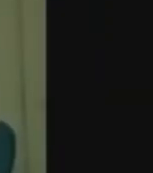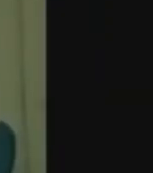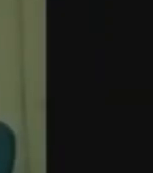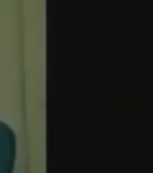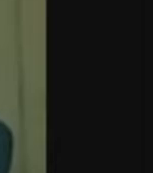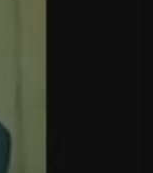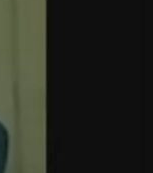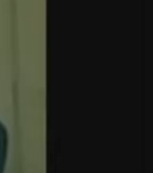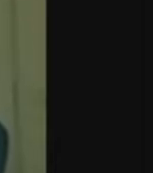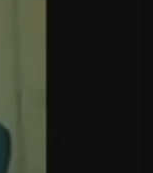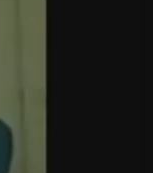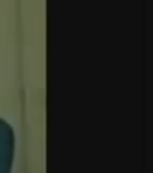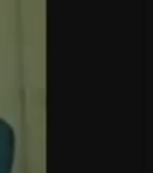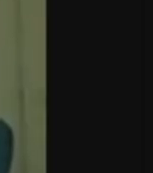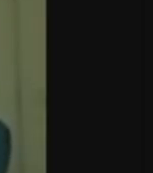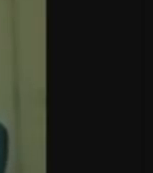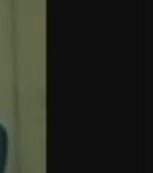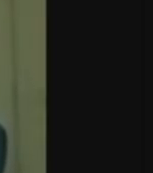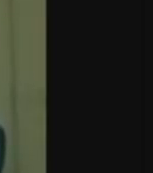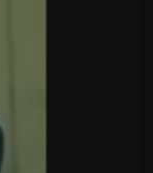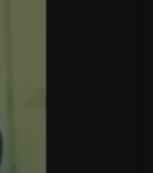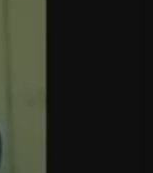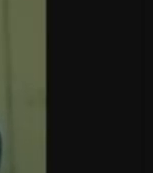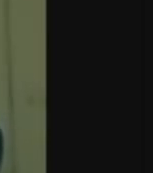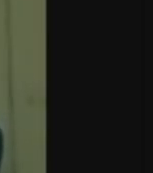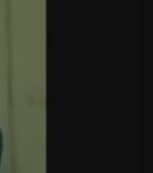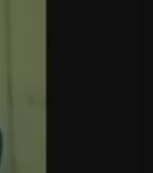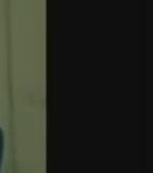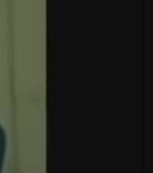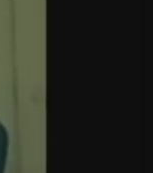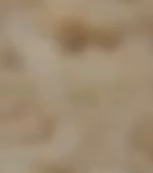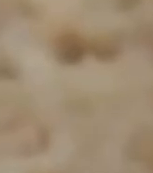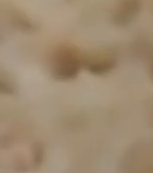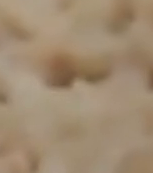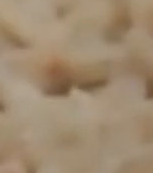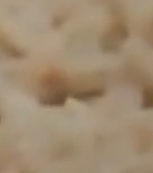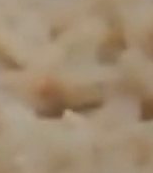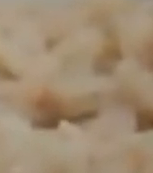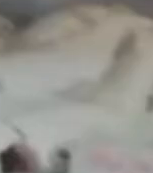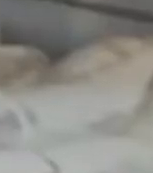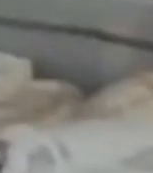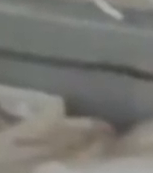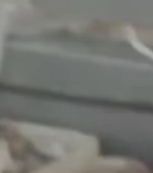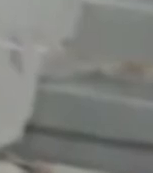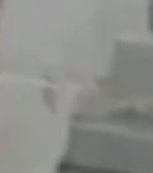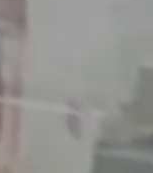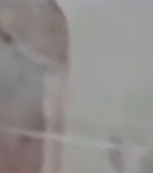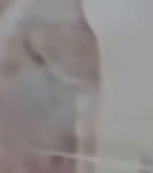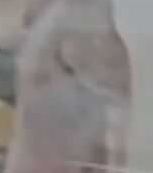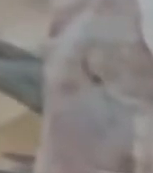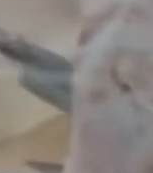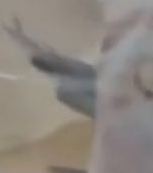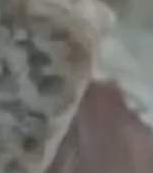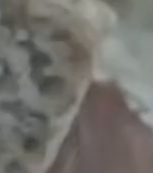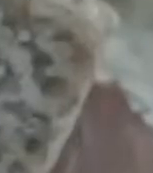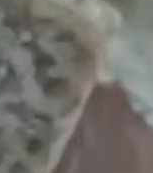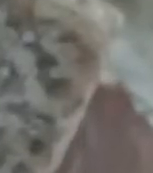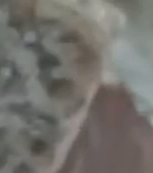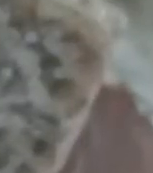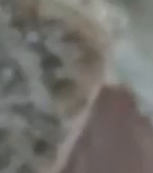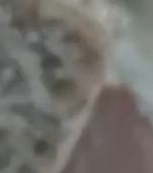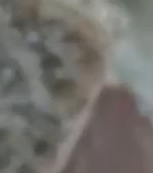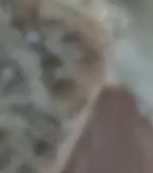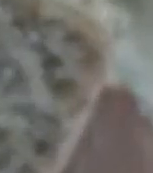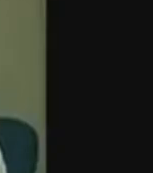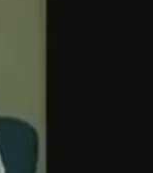eu contatei um fornecedor que importa essa polaca do Alasca, ele revenderia esse produto a R$,00 o quilo. Esse